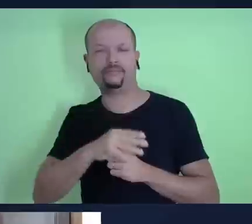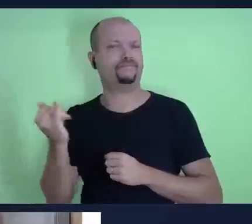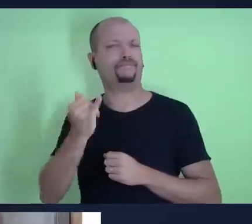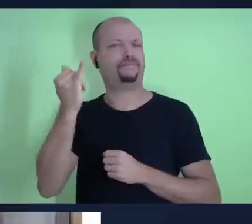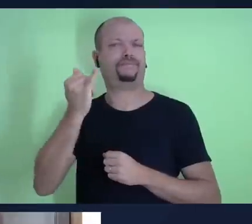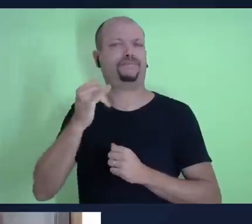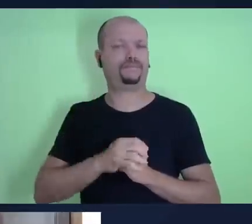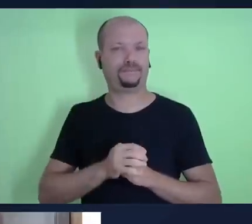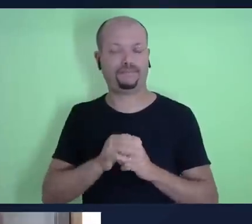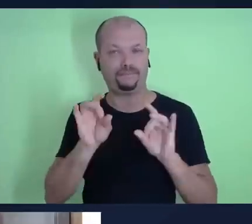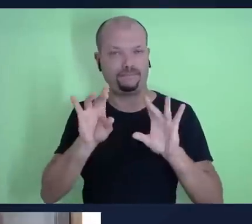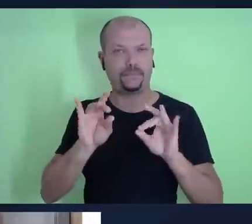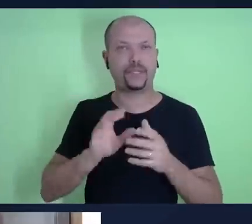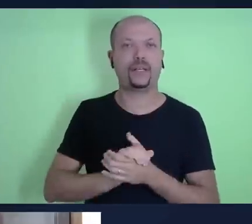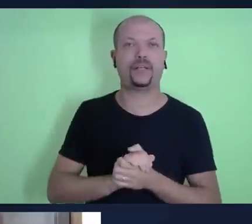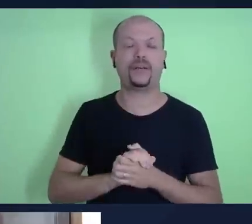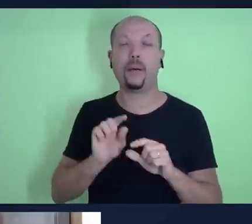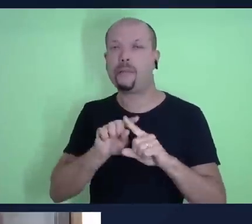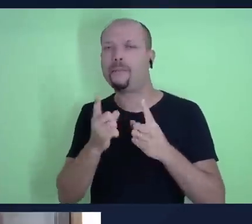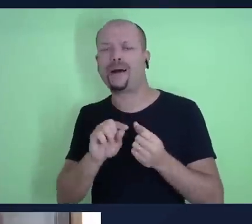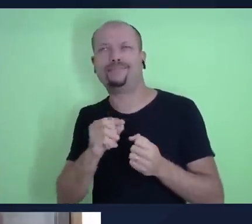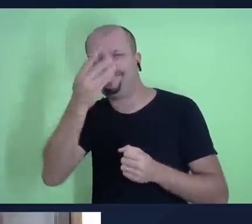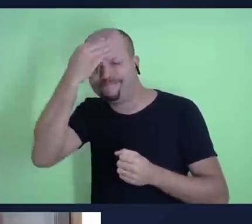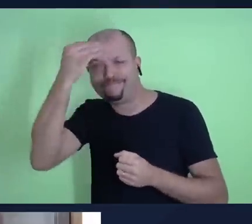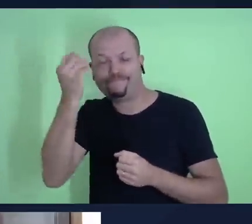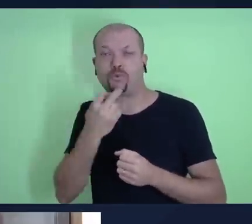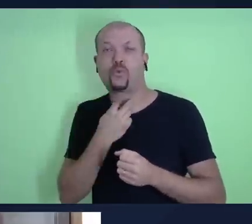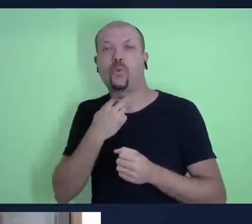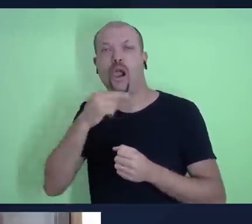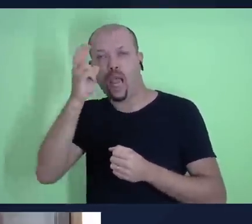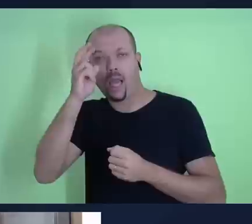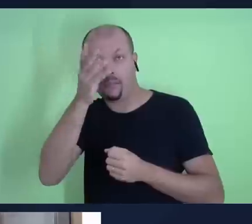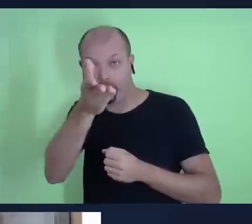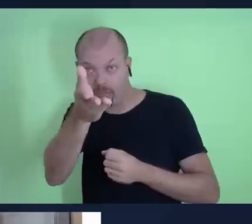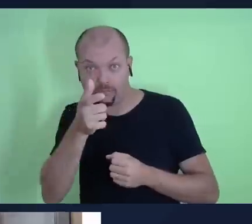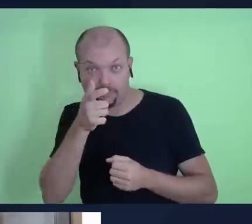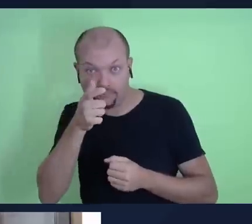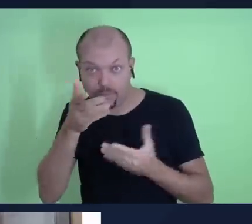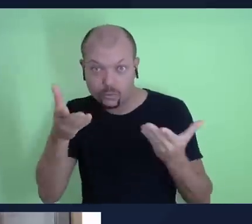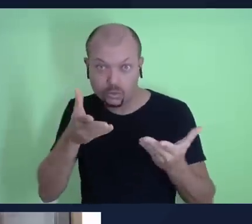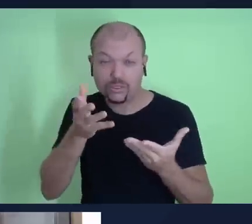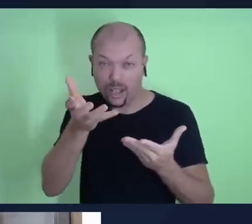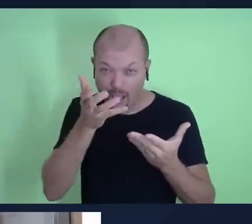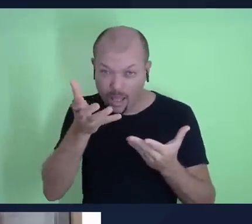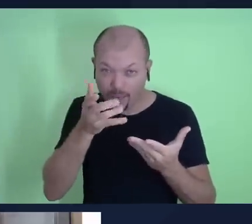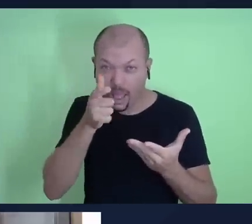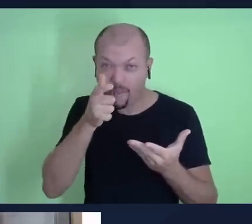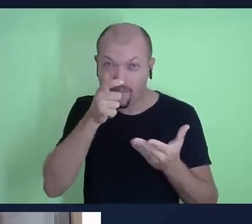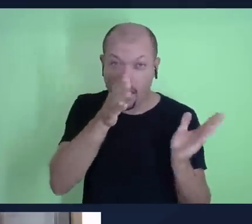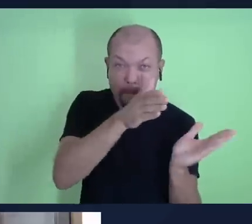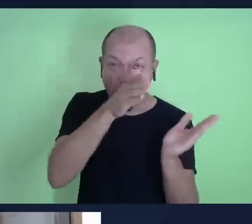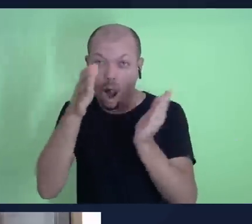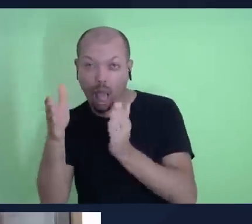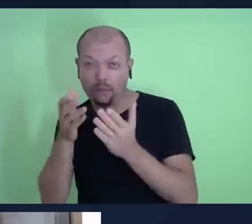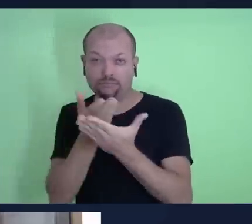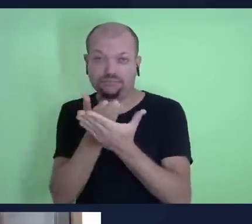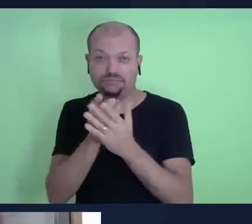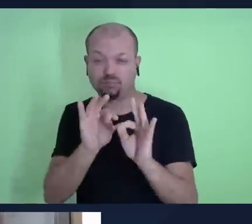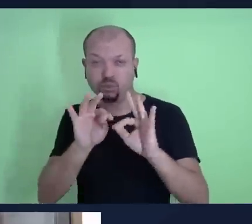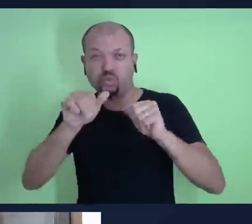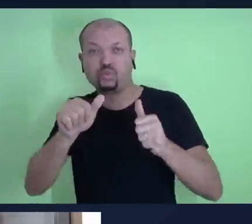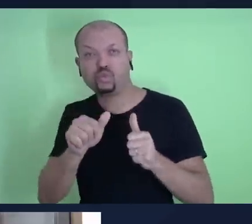mas eu não posso esquecer de lembrar a você que se você quiser acompanhar o nosso estudo através